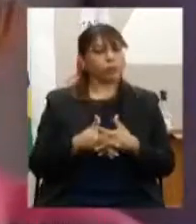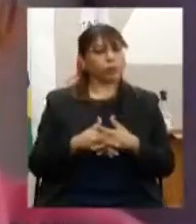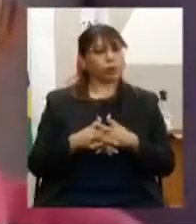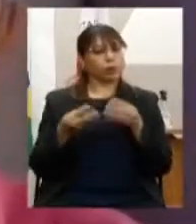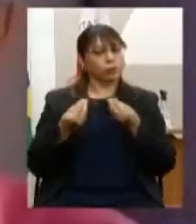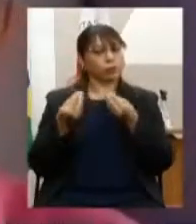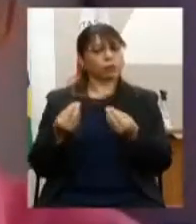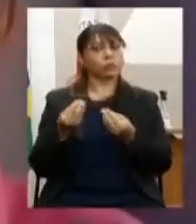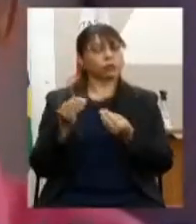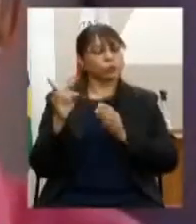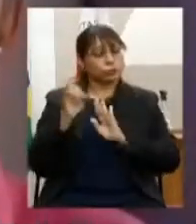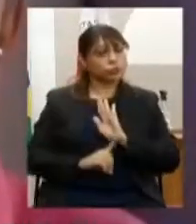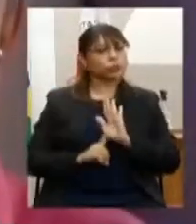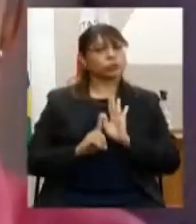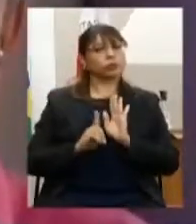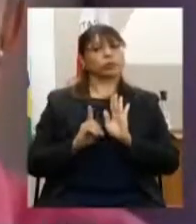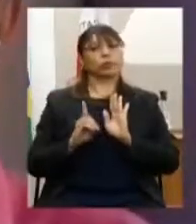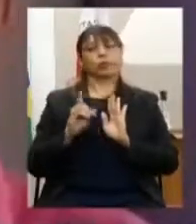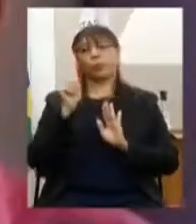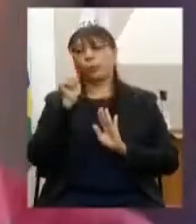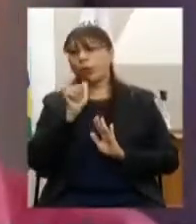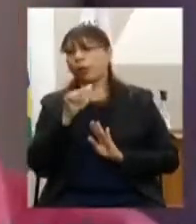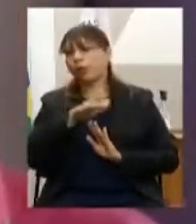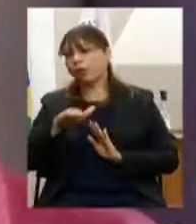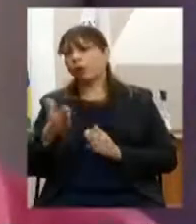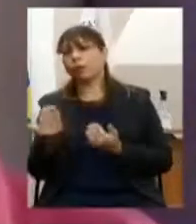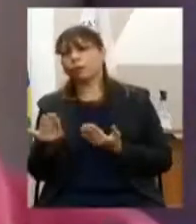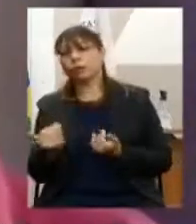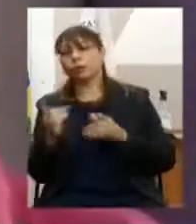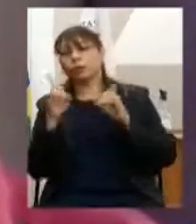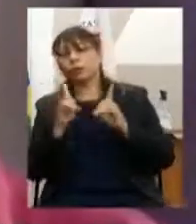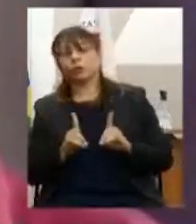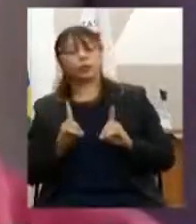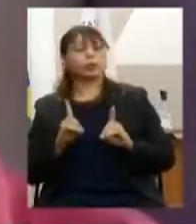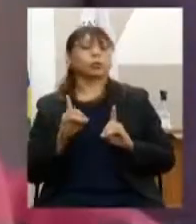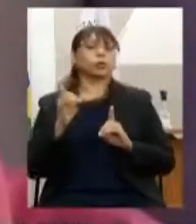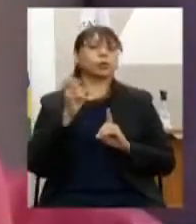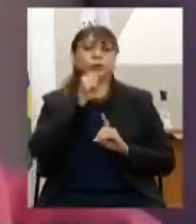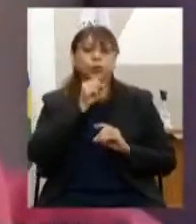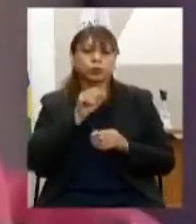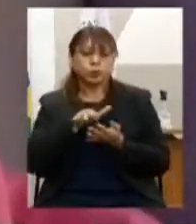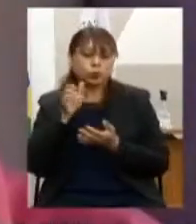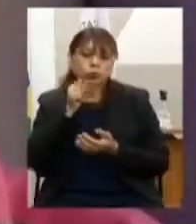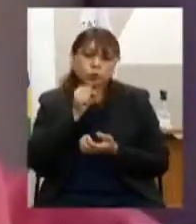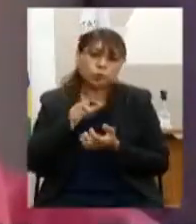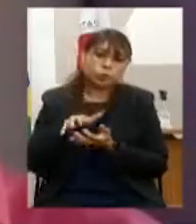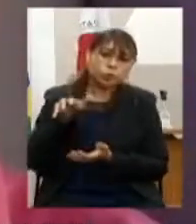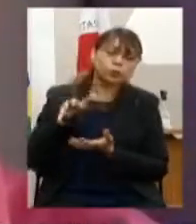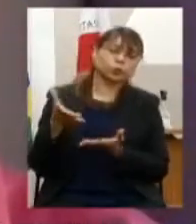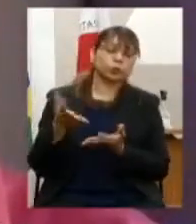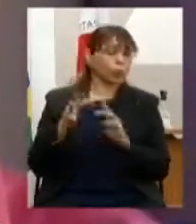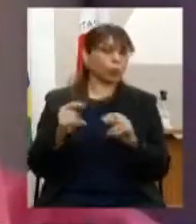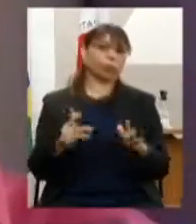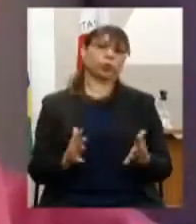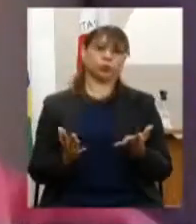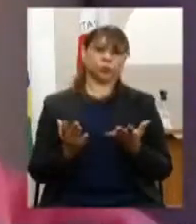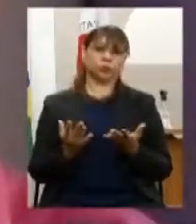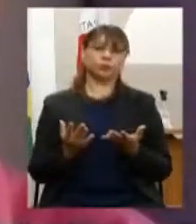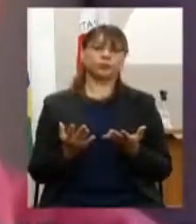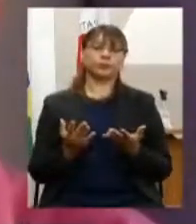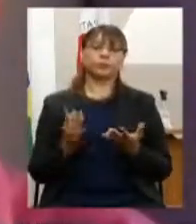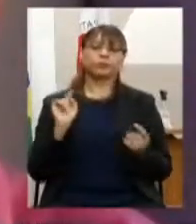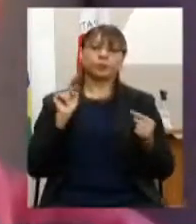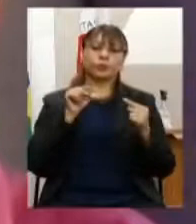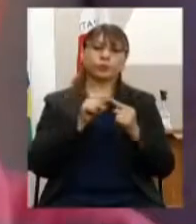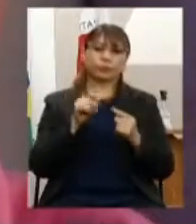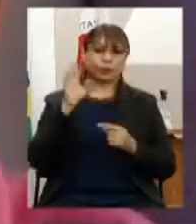mulher, da criança e do adolescente e de todos os vulneráveis. A intenção, deputado, e